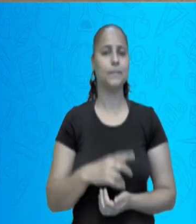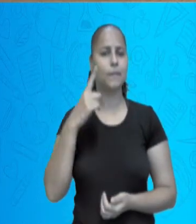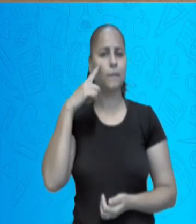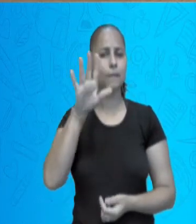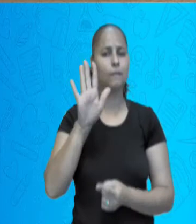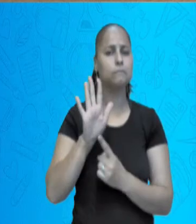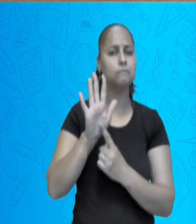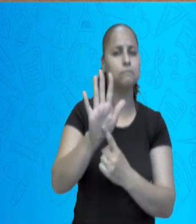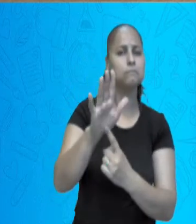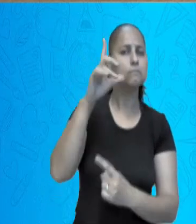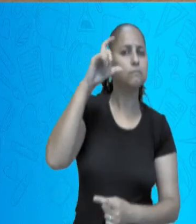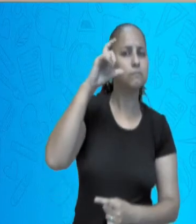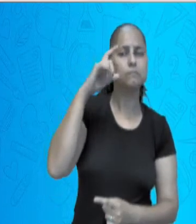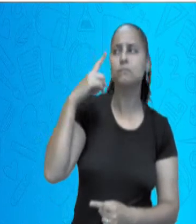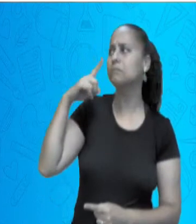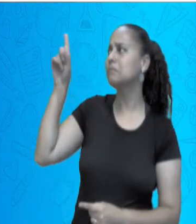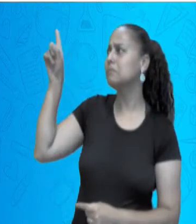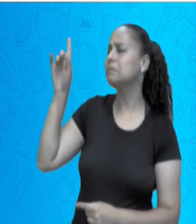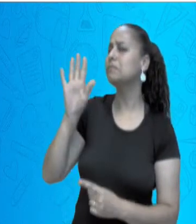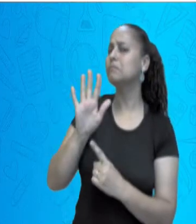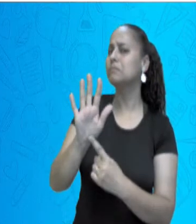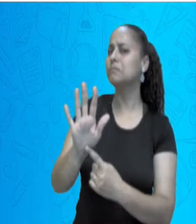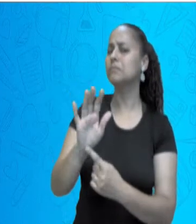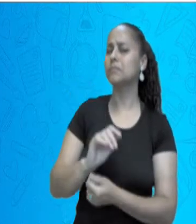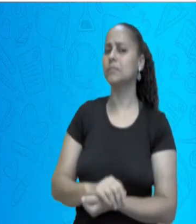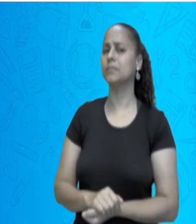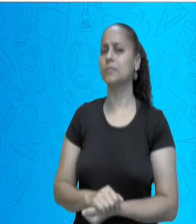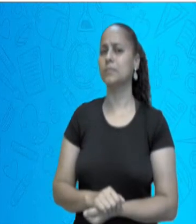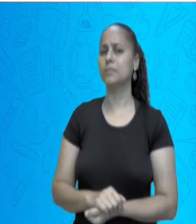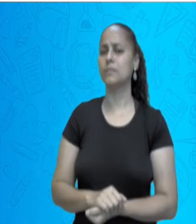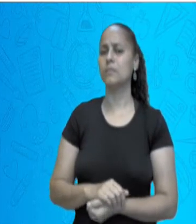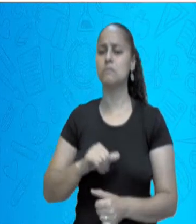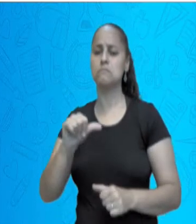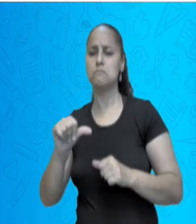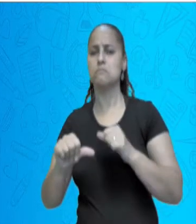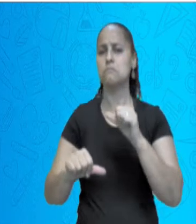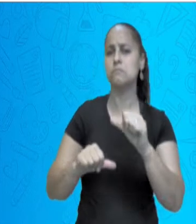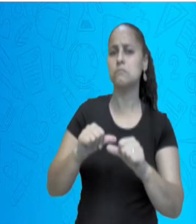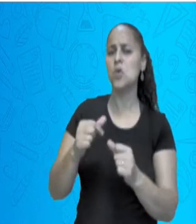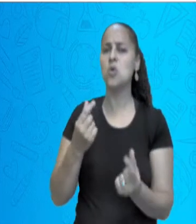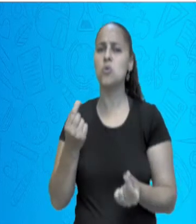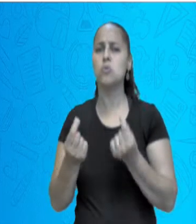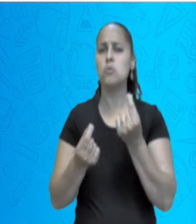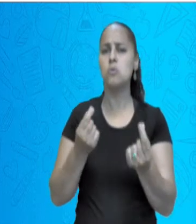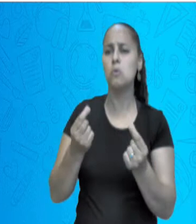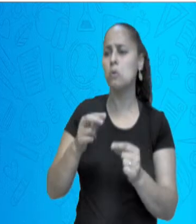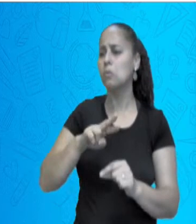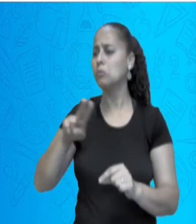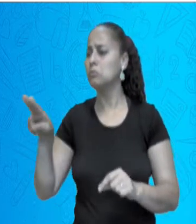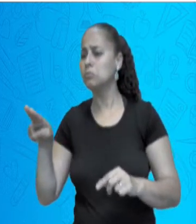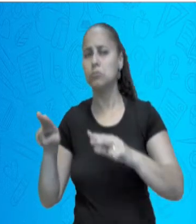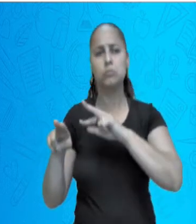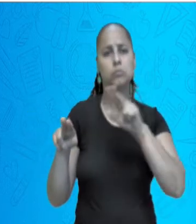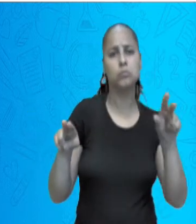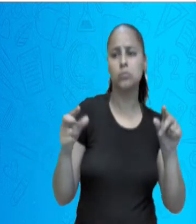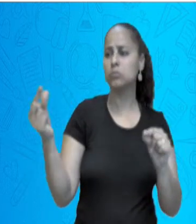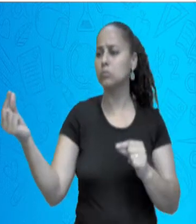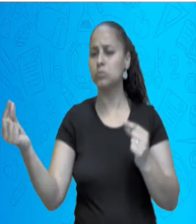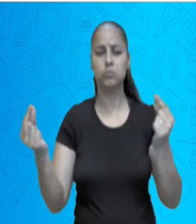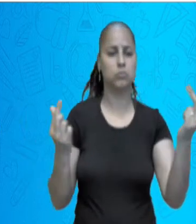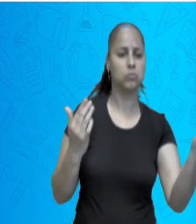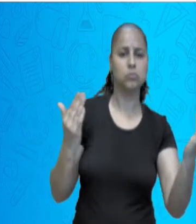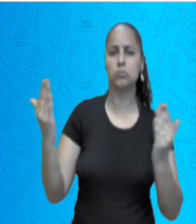Observem essas duas fotos. Só para vocês, a gente fala da questão da interação, de como essa dinâmica, essa